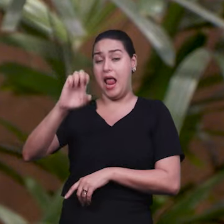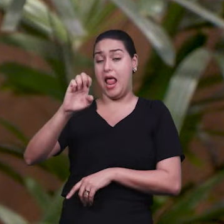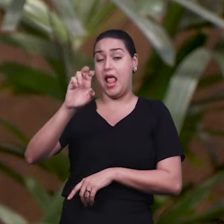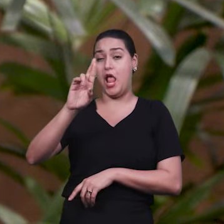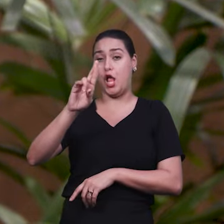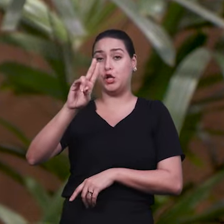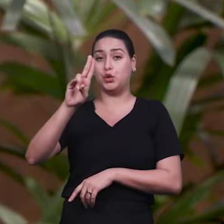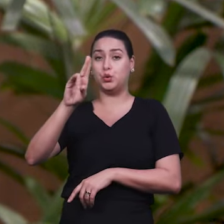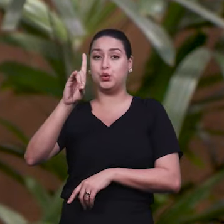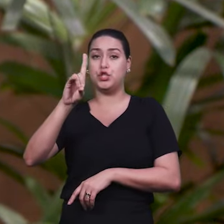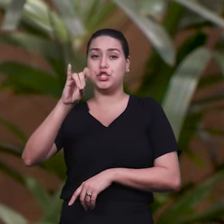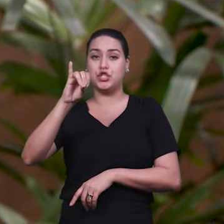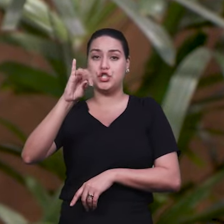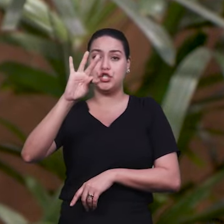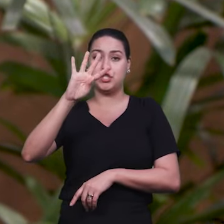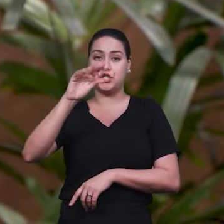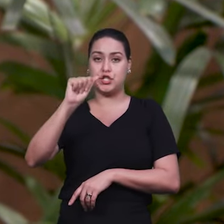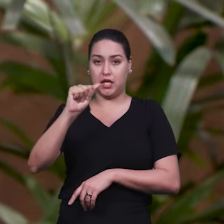vai estudando,